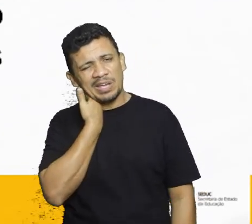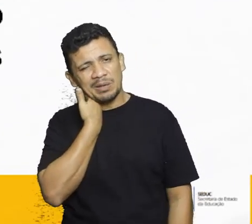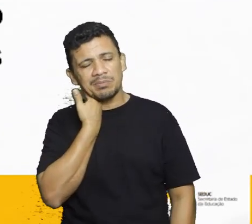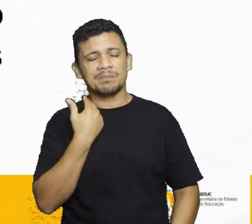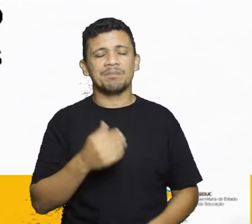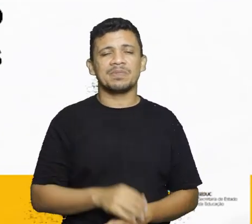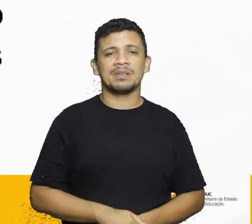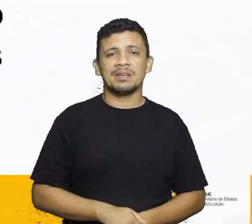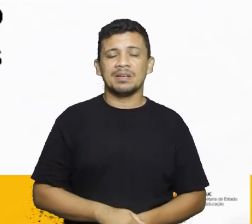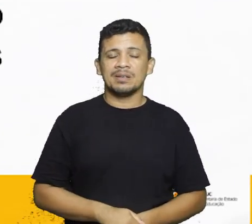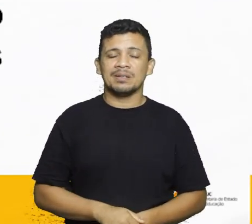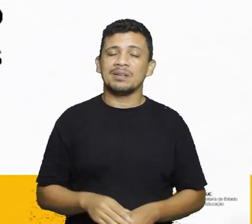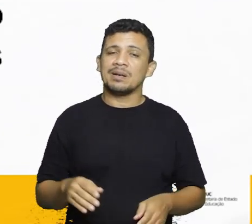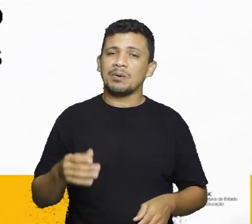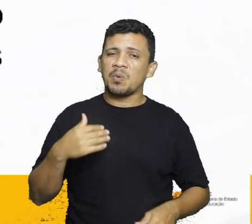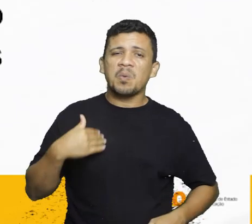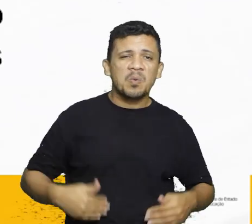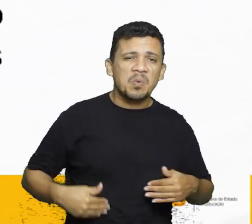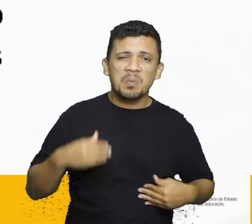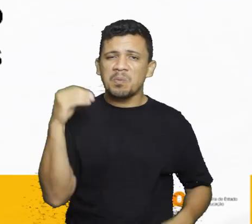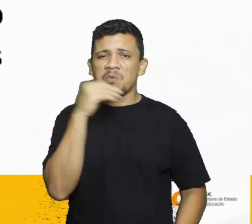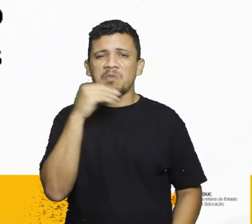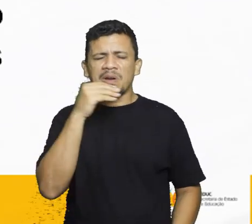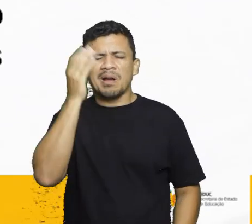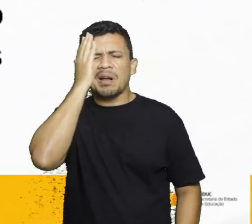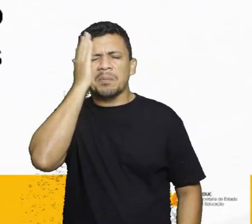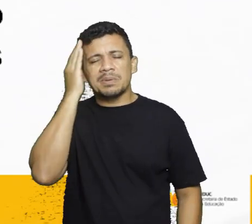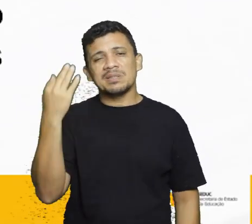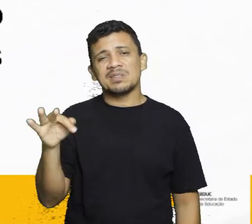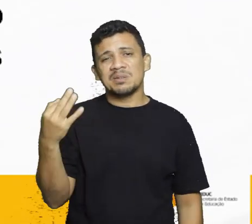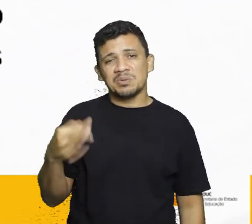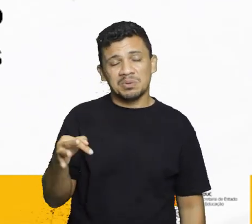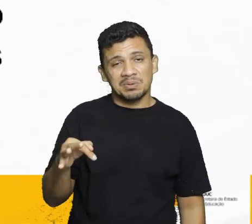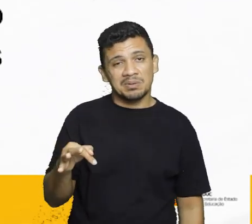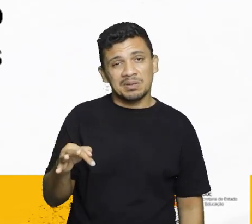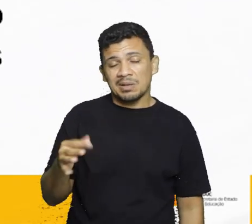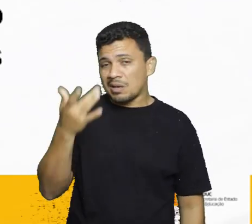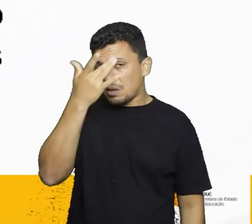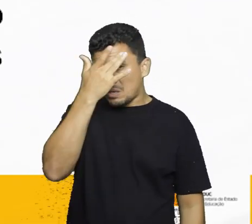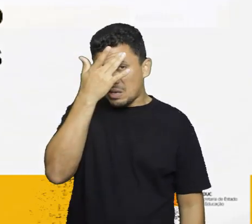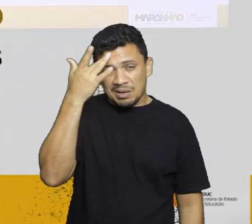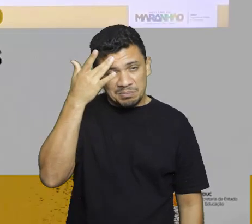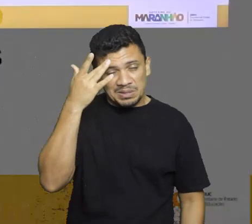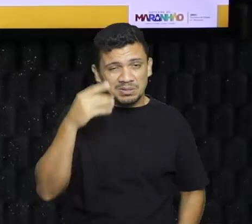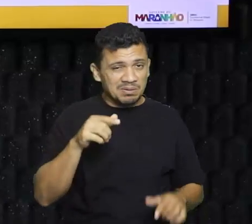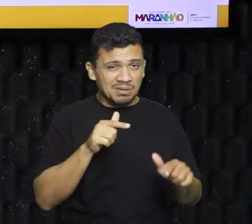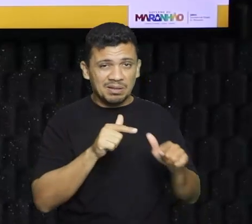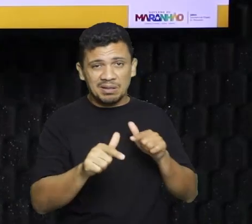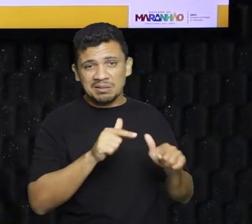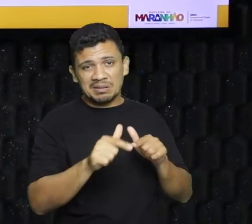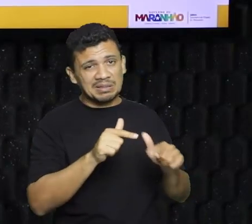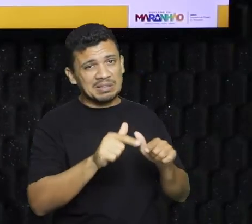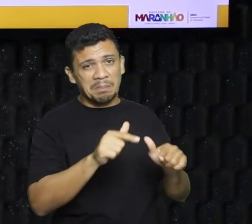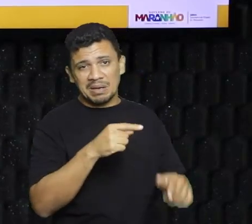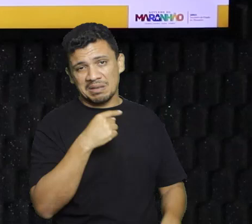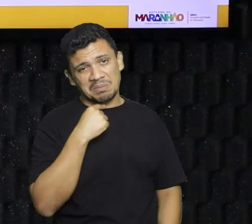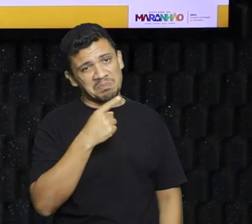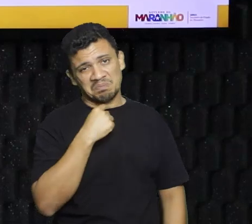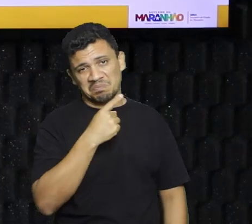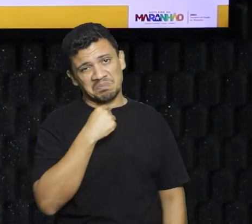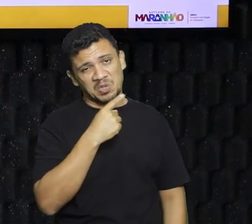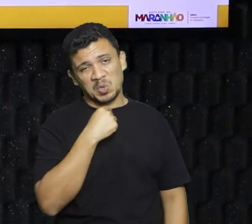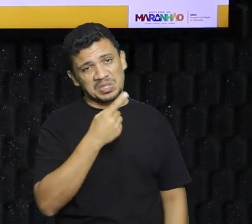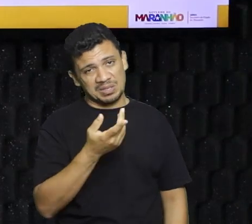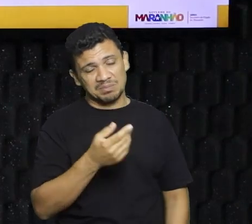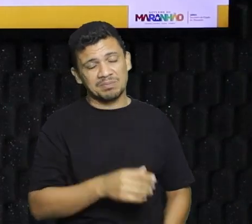intermitentes, causando fadiga, dor de cabeça E afasta, vai afastar as pessoas